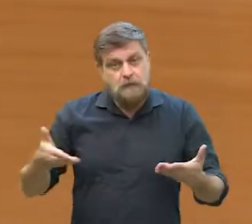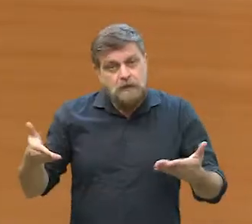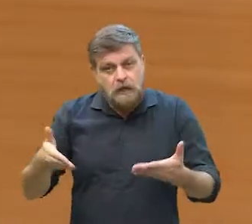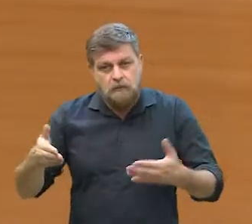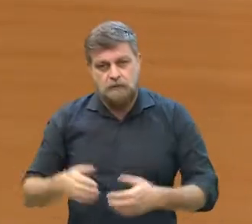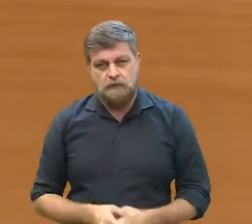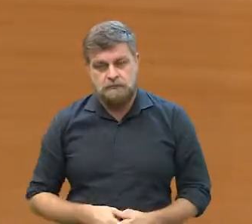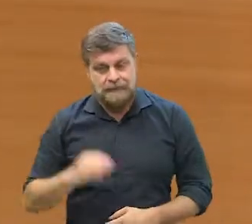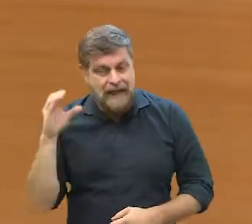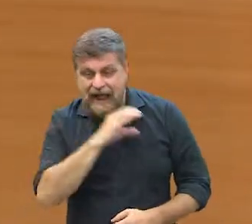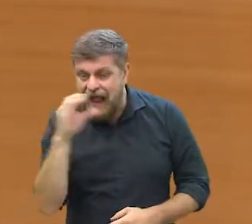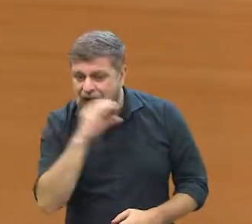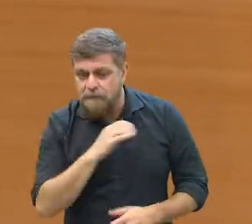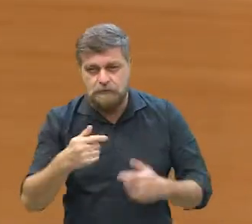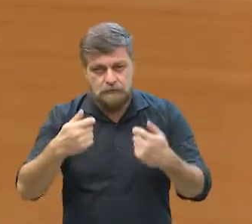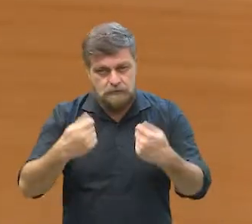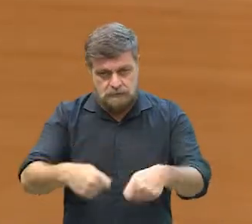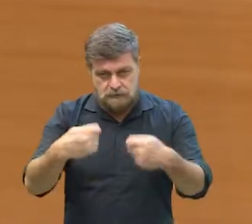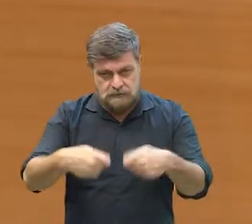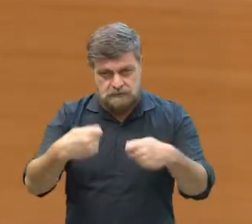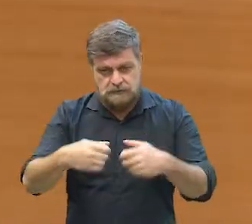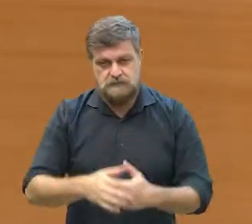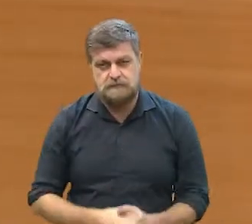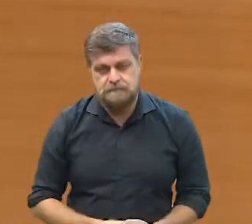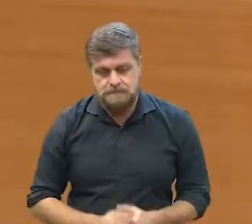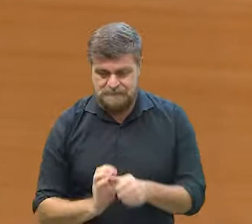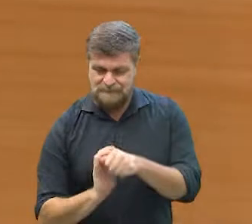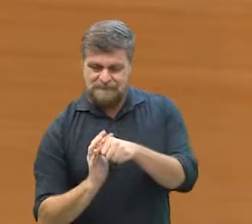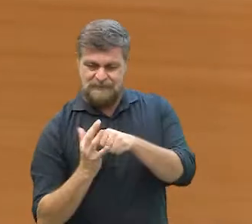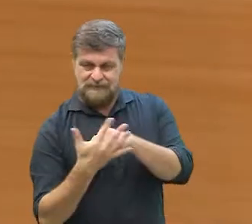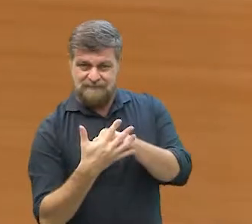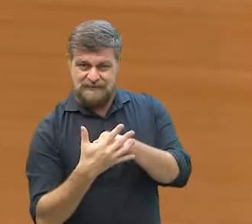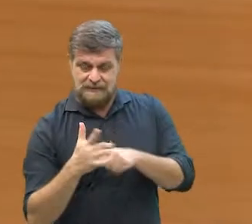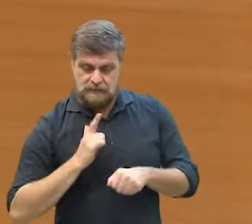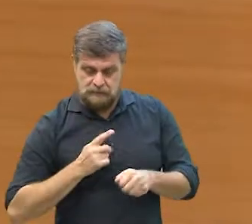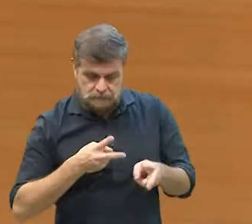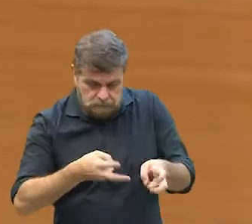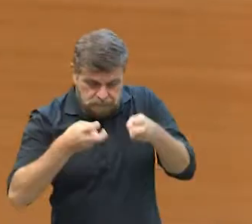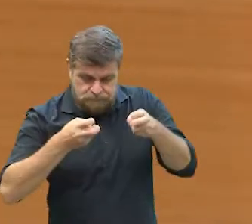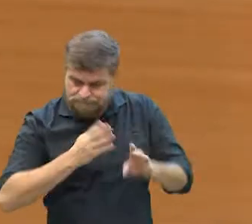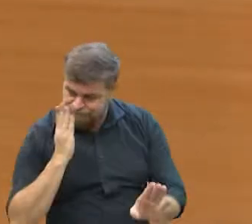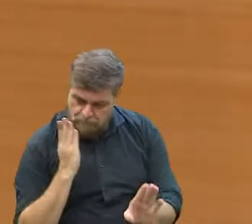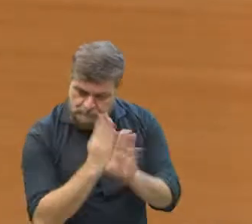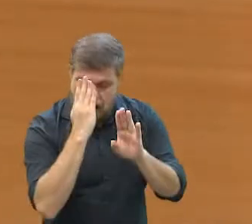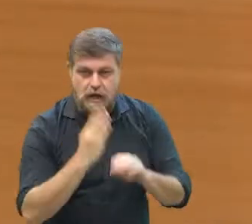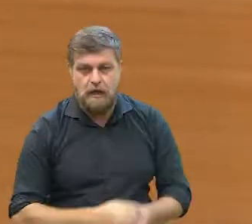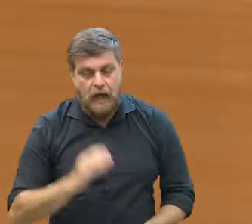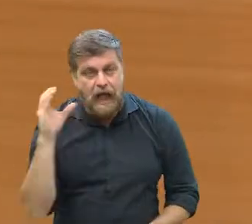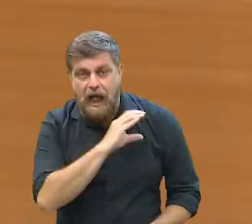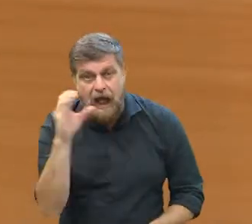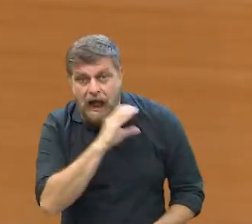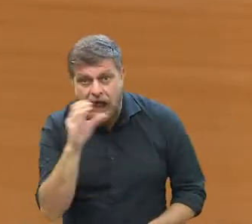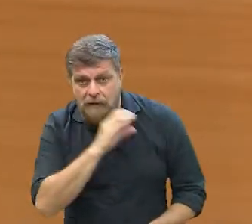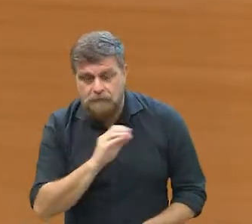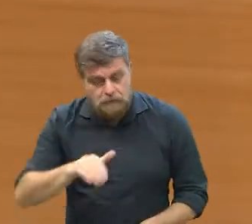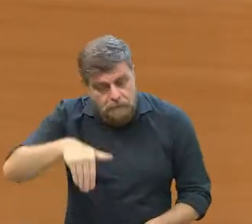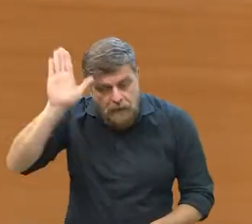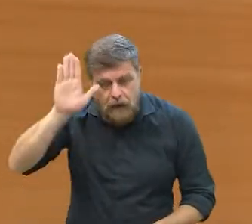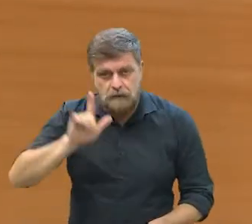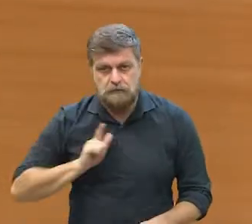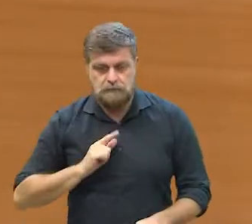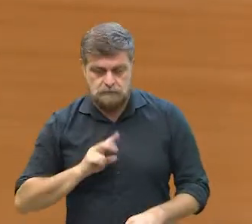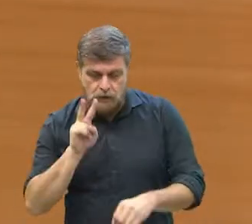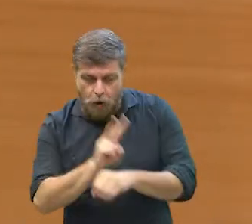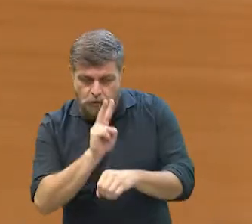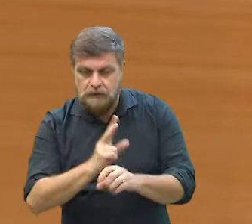agora. Por isso, a urgência, né? Então, o Covid coloca uma urgência ainda maior nessa,